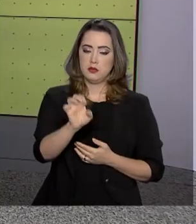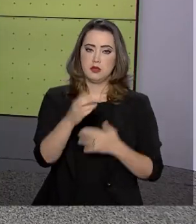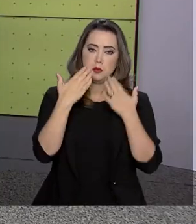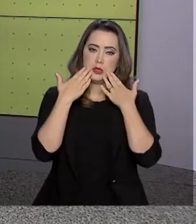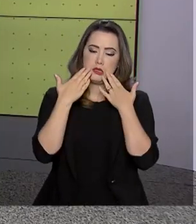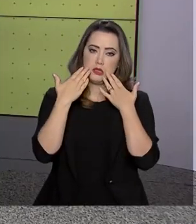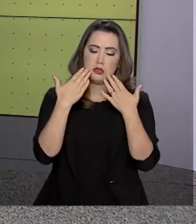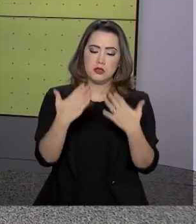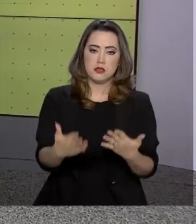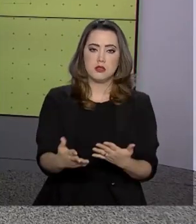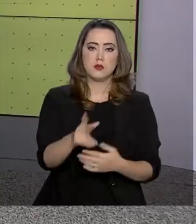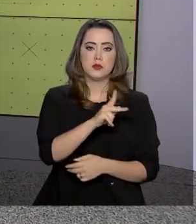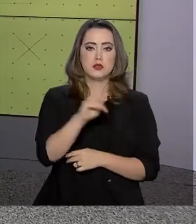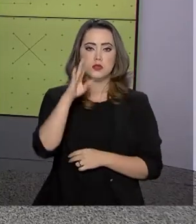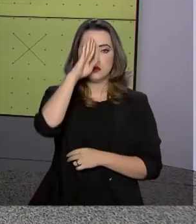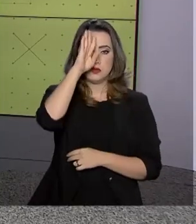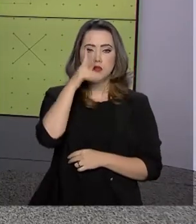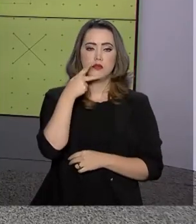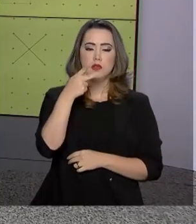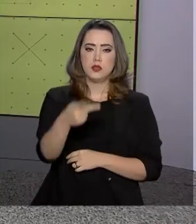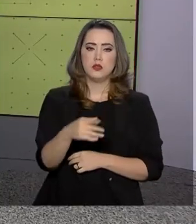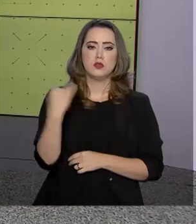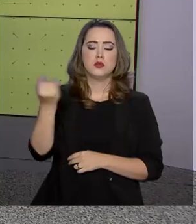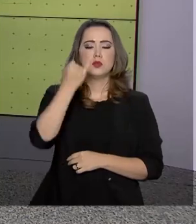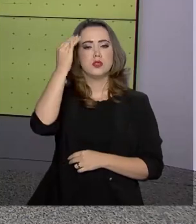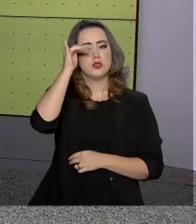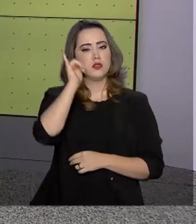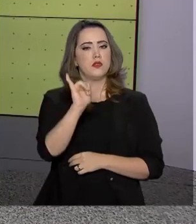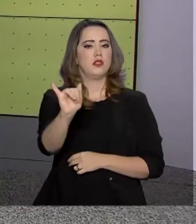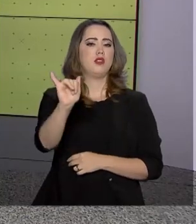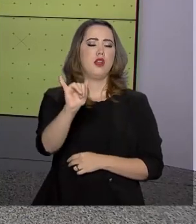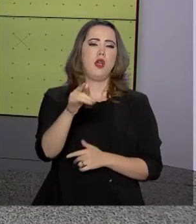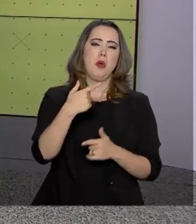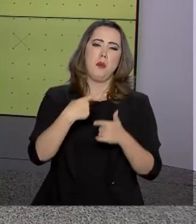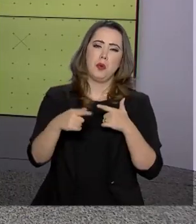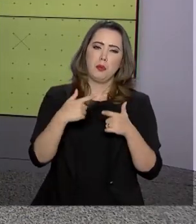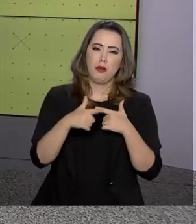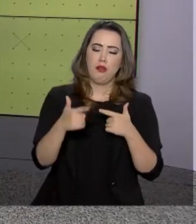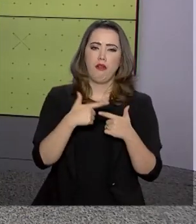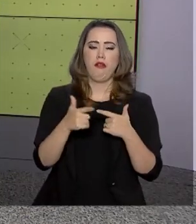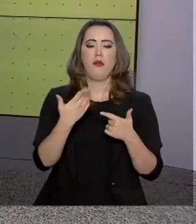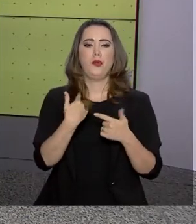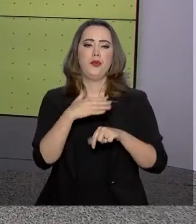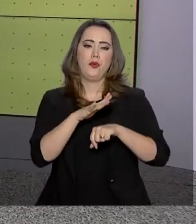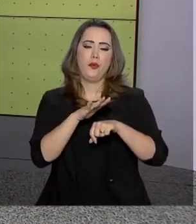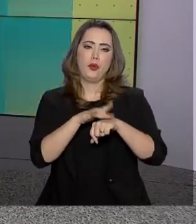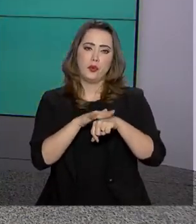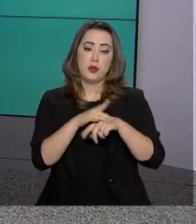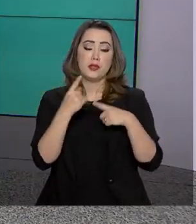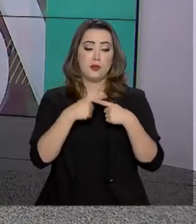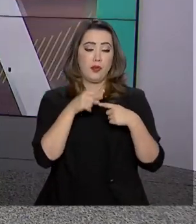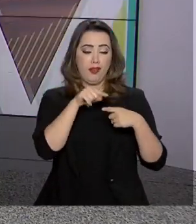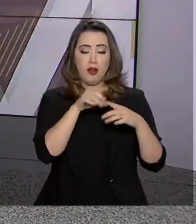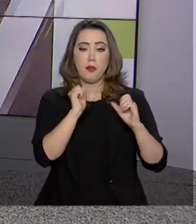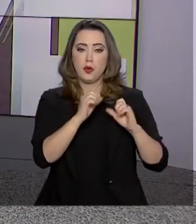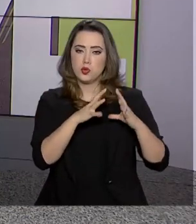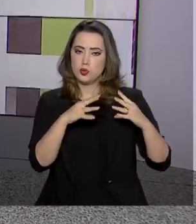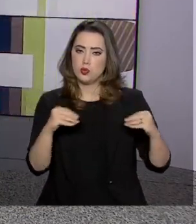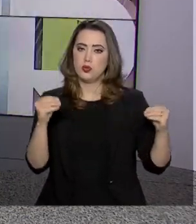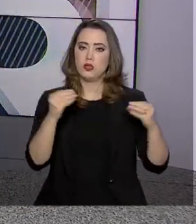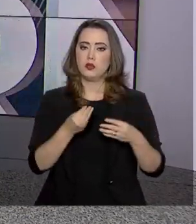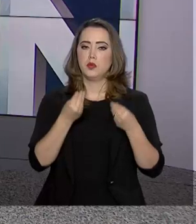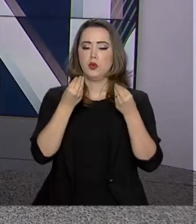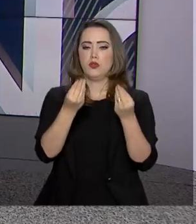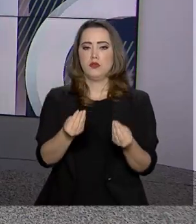transmissão, o presidente Bolsonaro falou da importância de combater o preconceito contra a doença, que tem cura, e também do tratamento